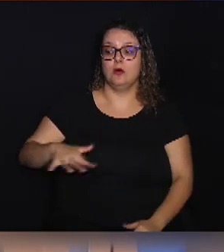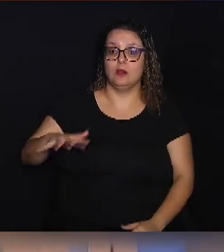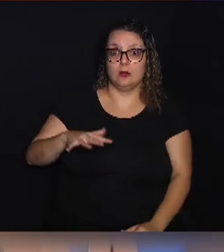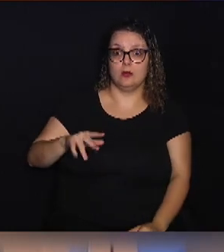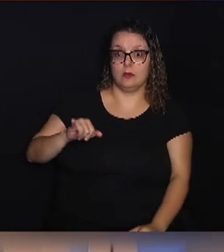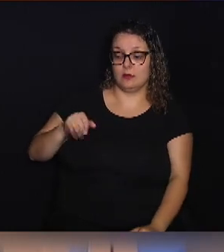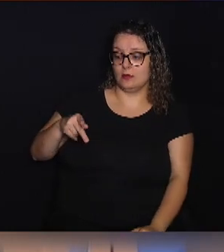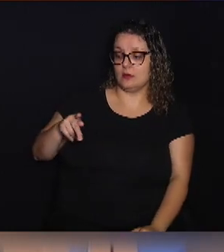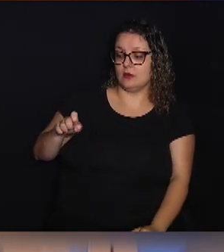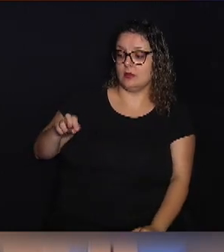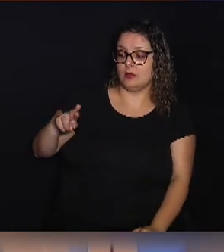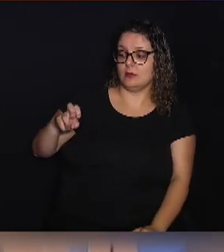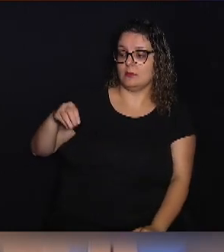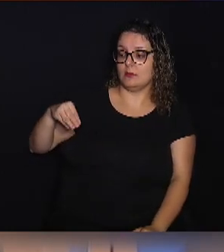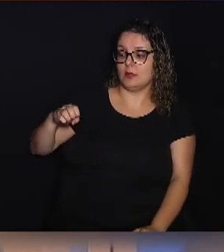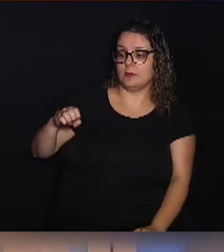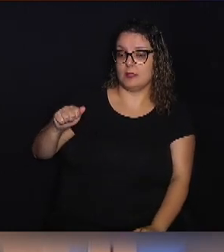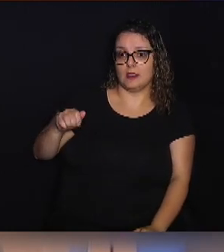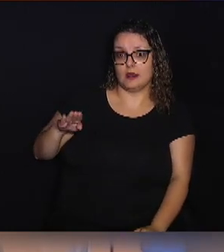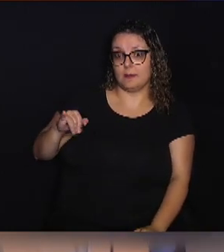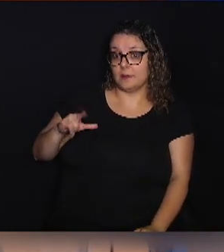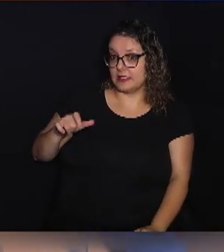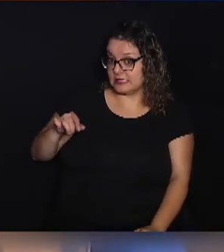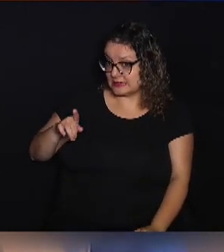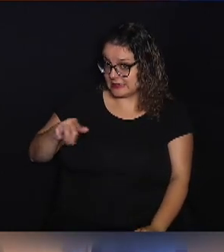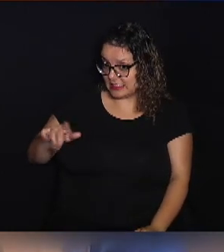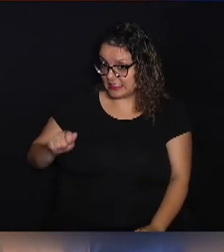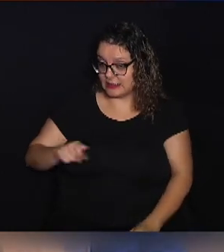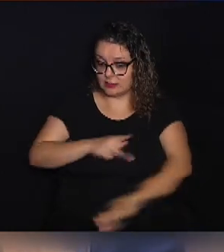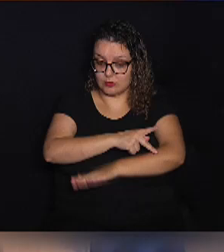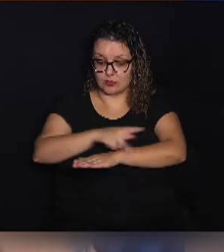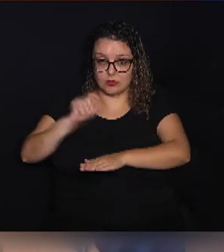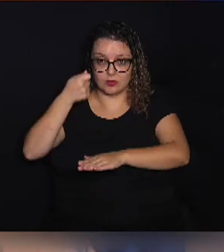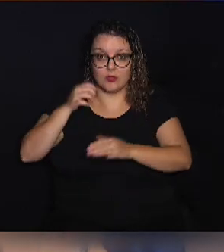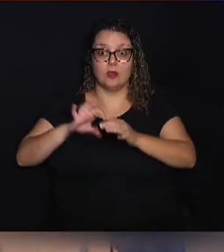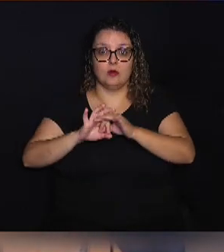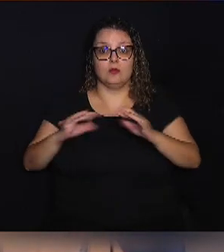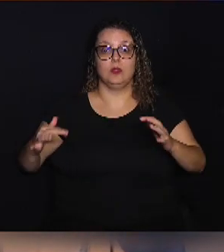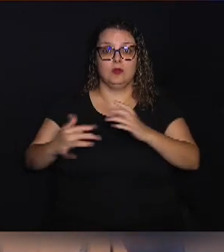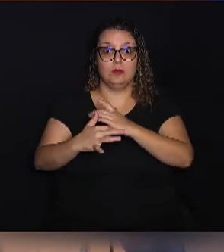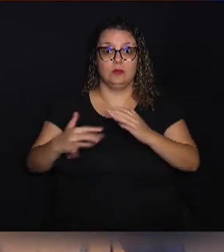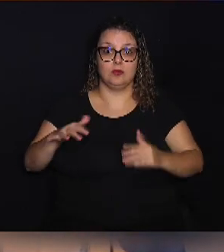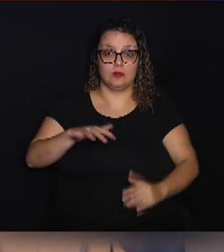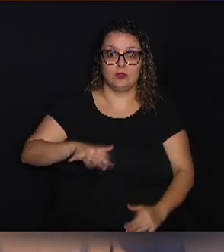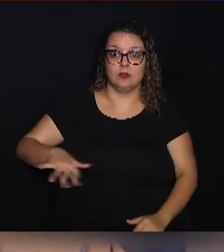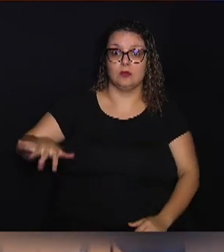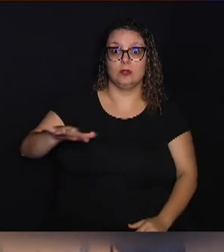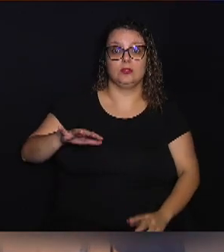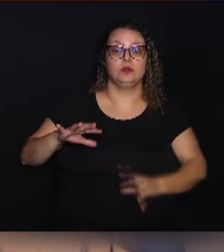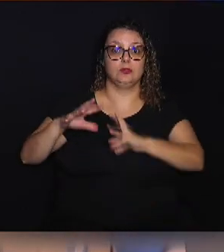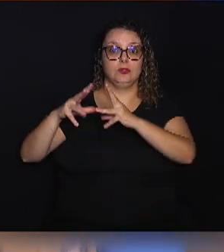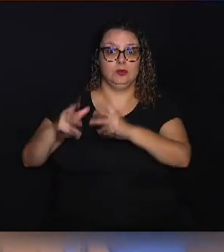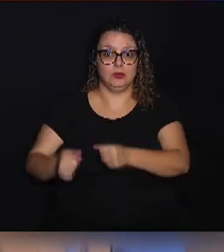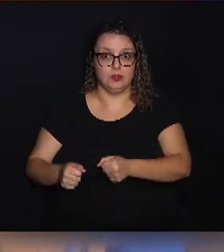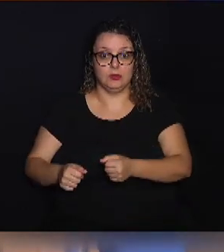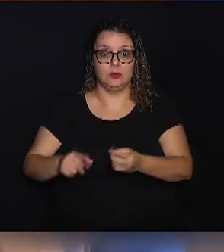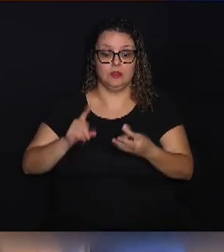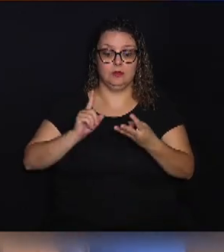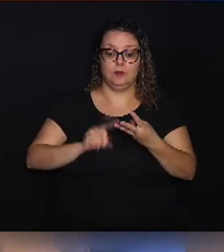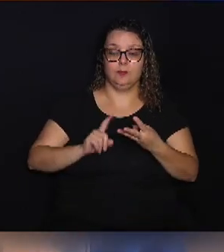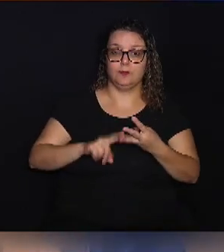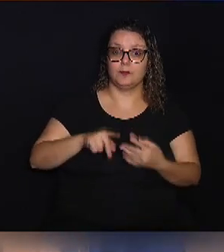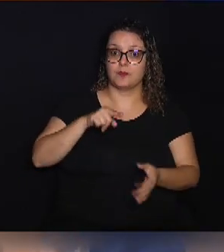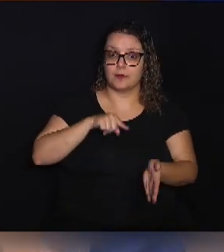ao permitir a urbanização de toda aquela região? E a terceira